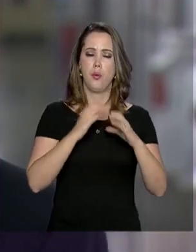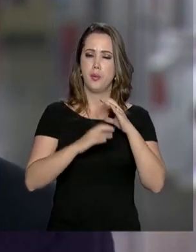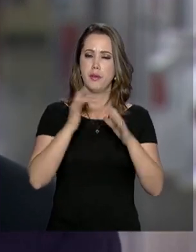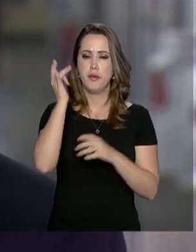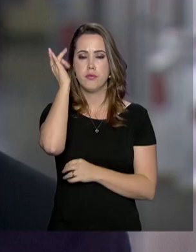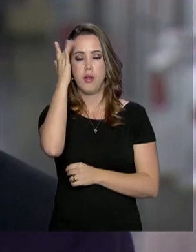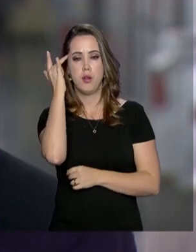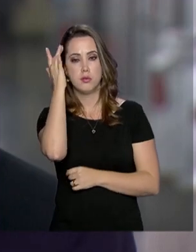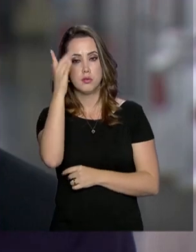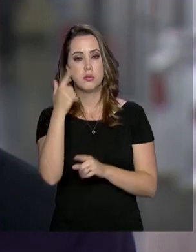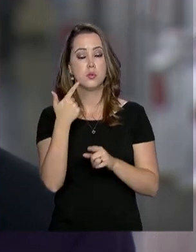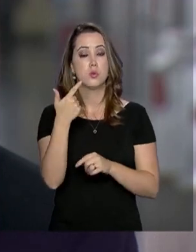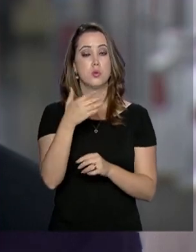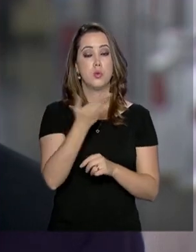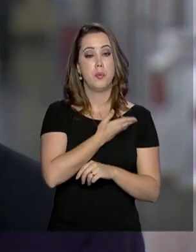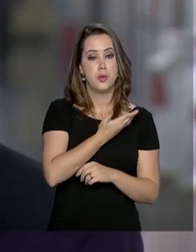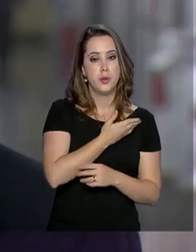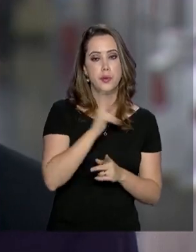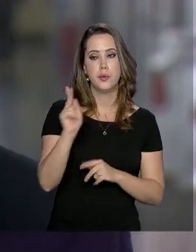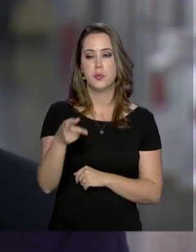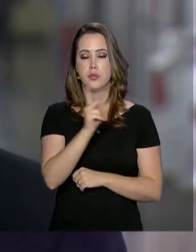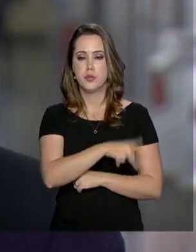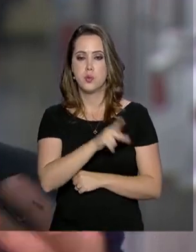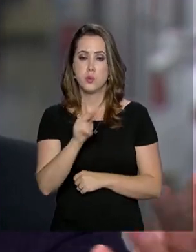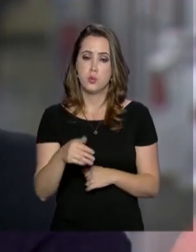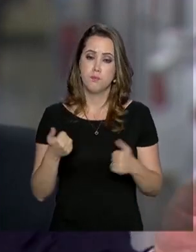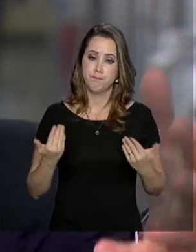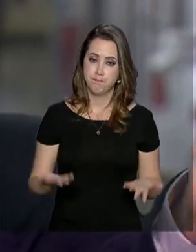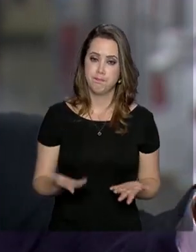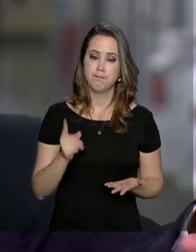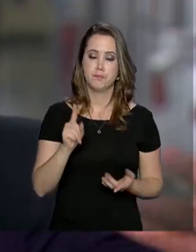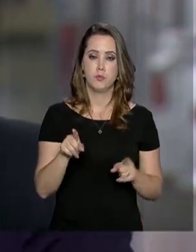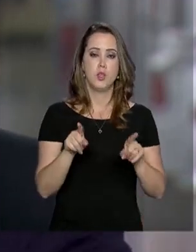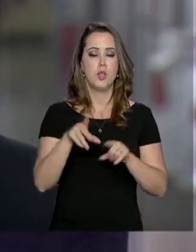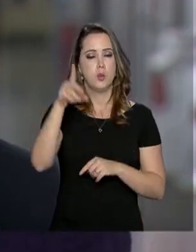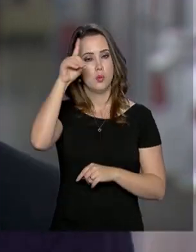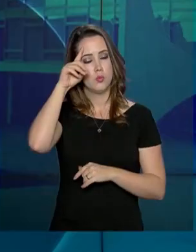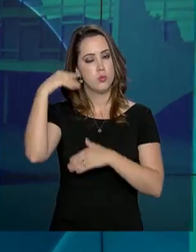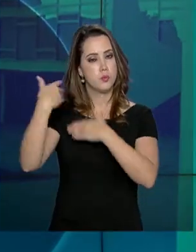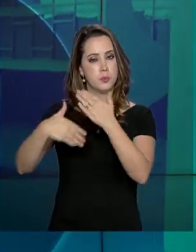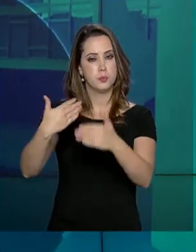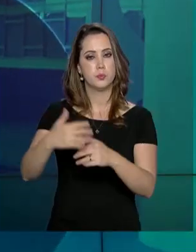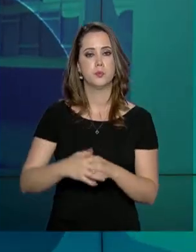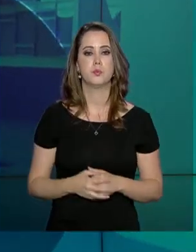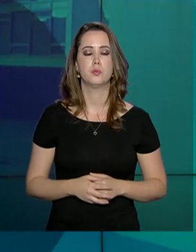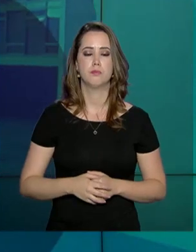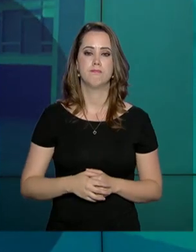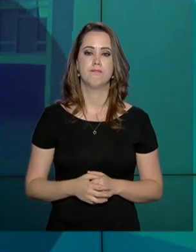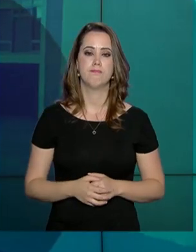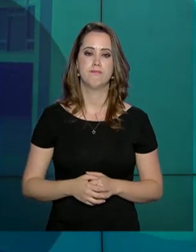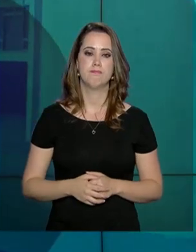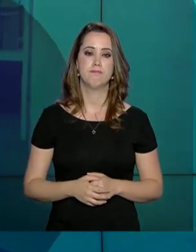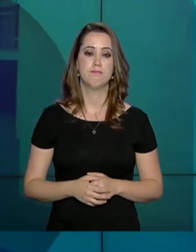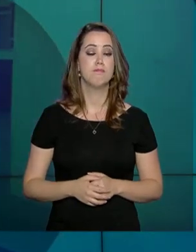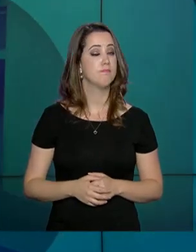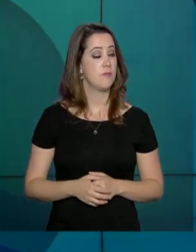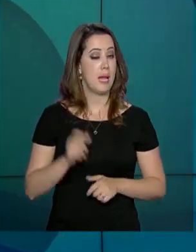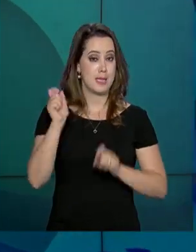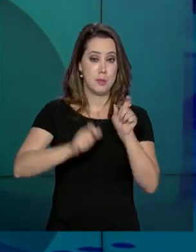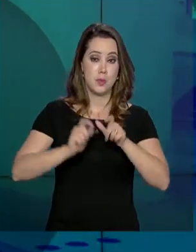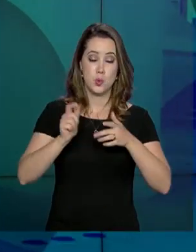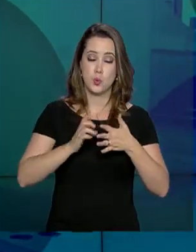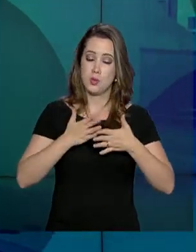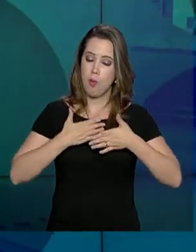com mais facilidade com outros colegas, com professores e no dia a dia. O brasileiro está mais